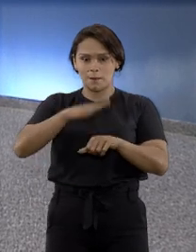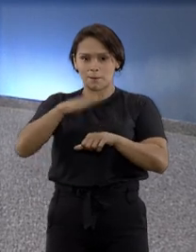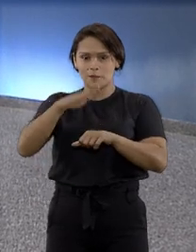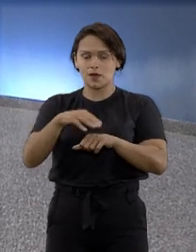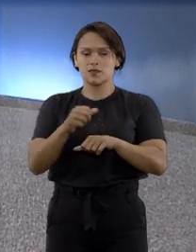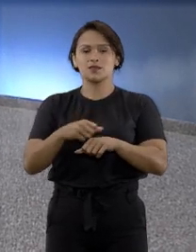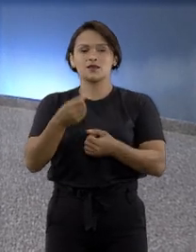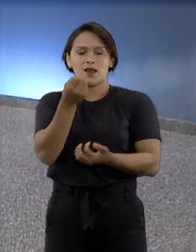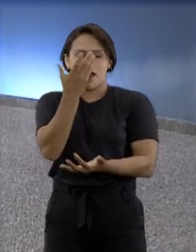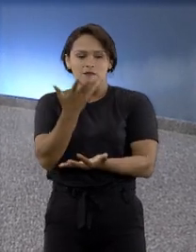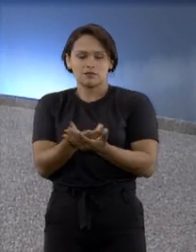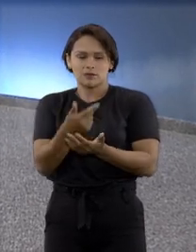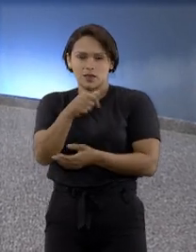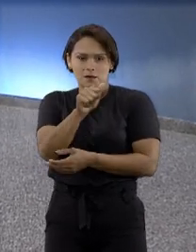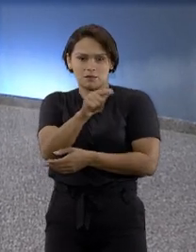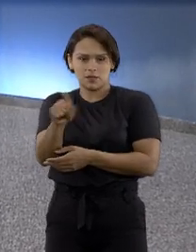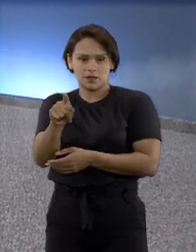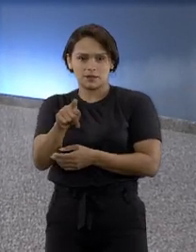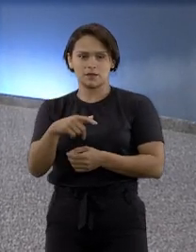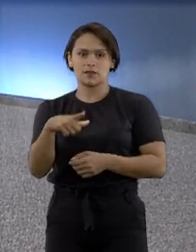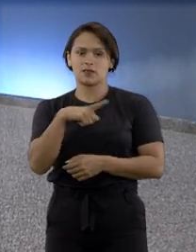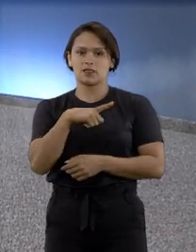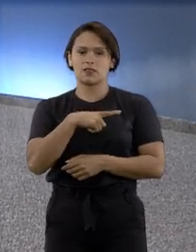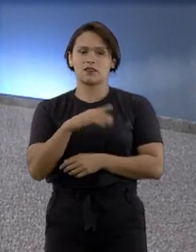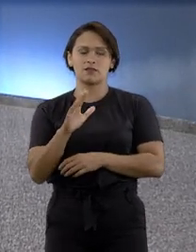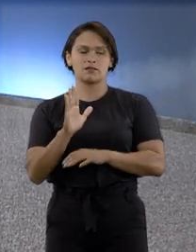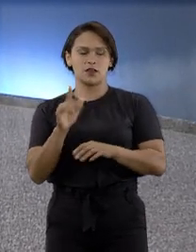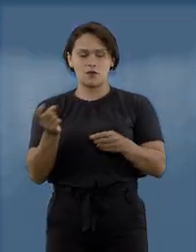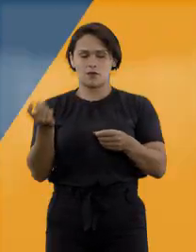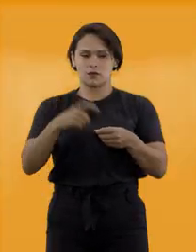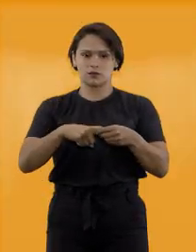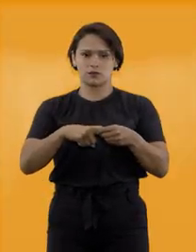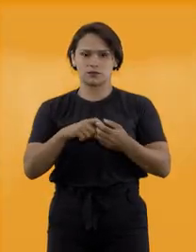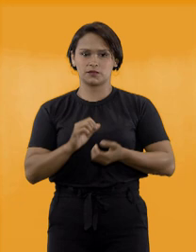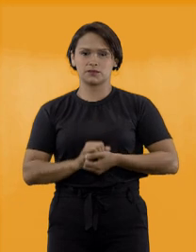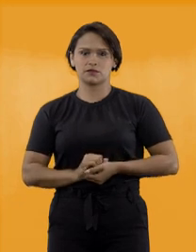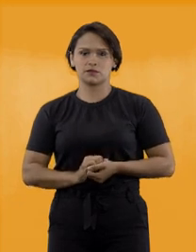aplicativo CPE Mobile. Não saia daí! Eu volto já!